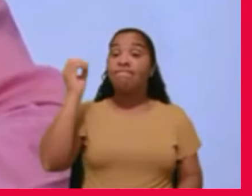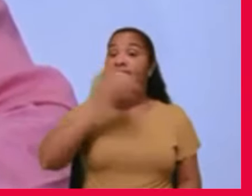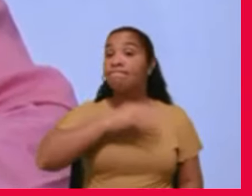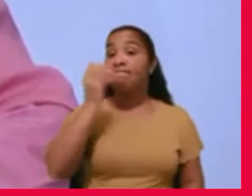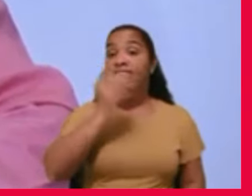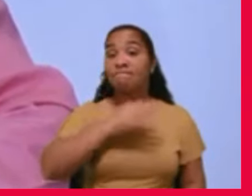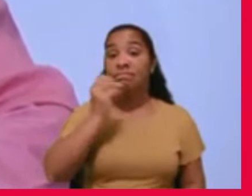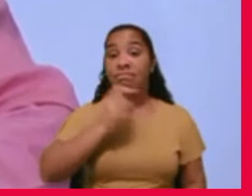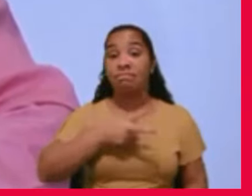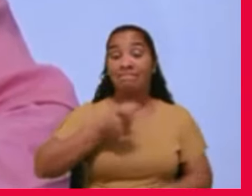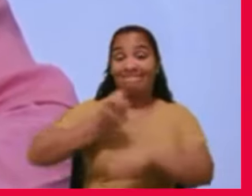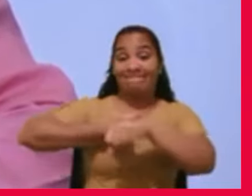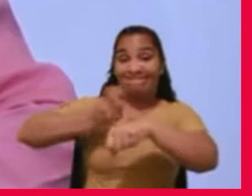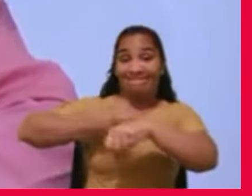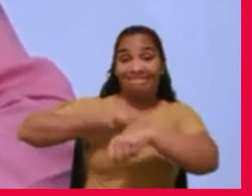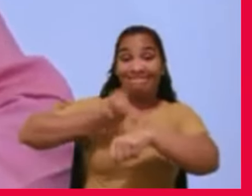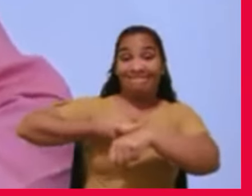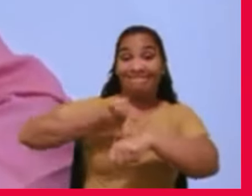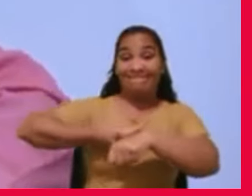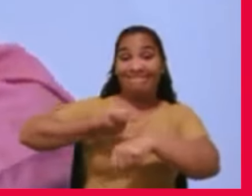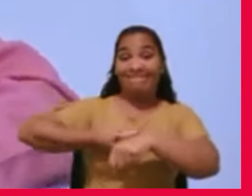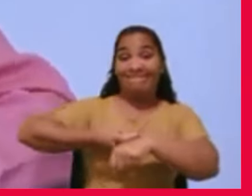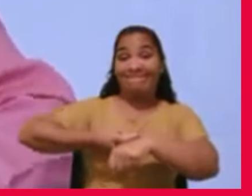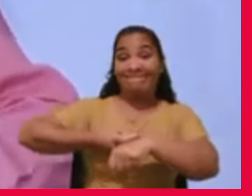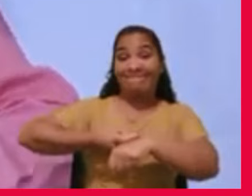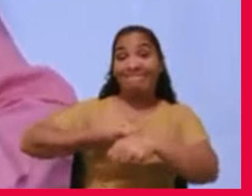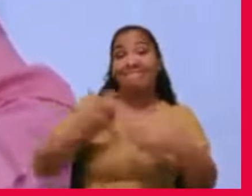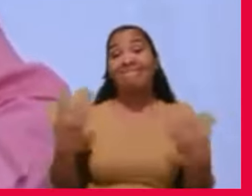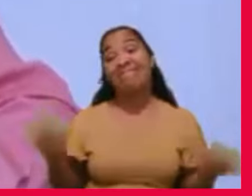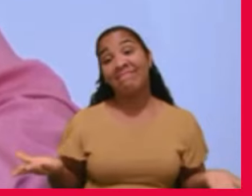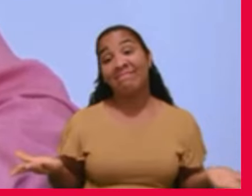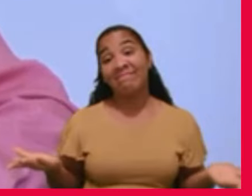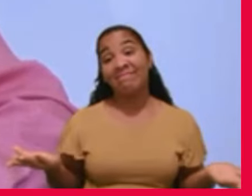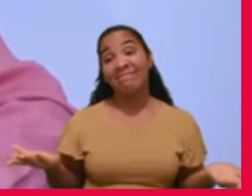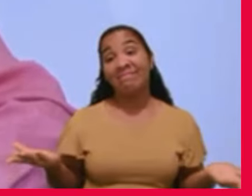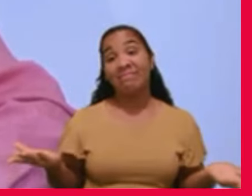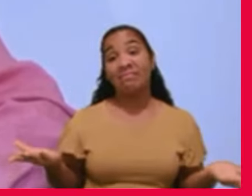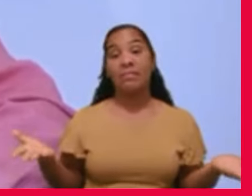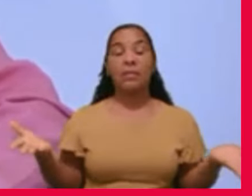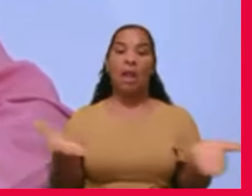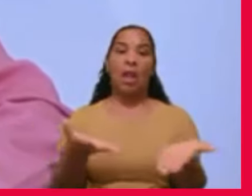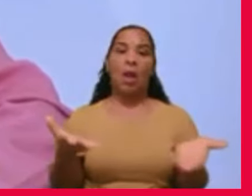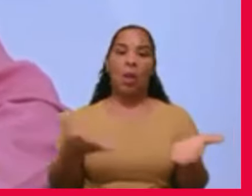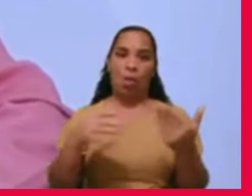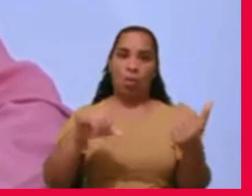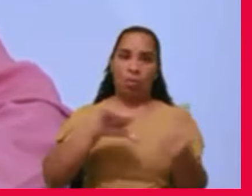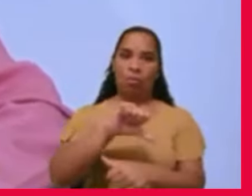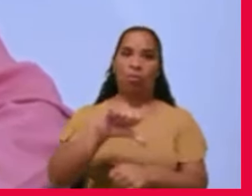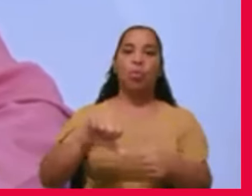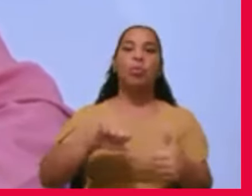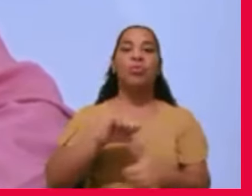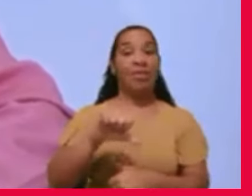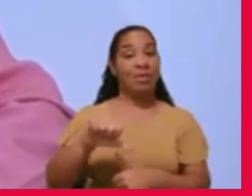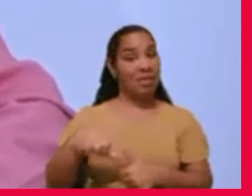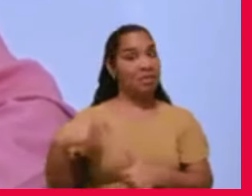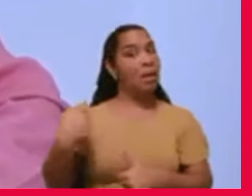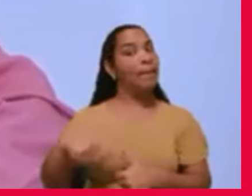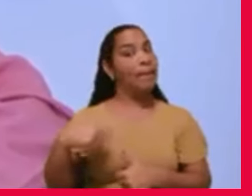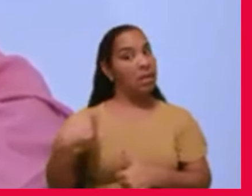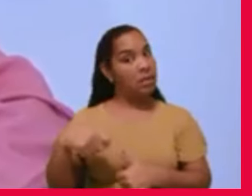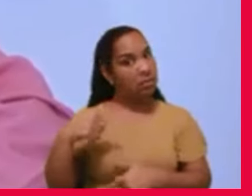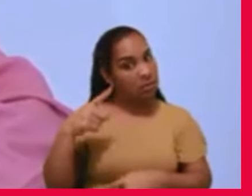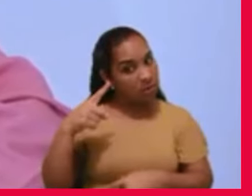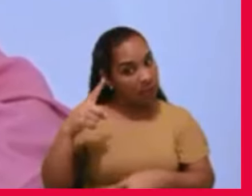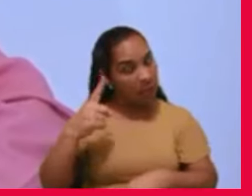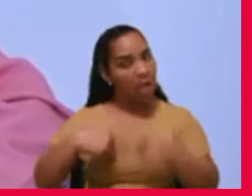temos o remédio. Então, agora a mudança é porque a Terra também vai evoluir. Eu